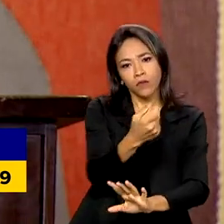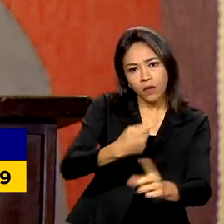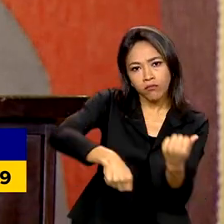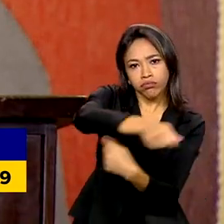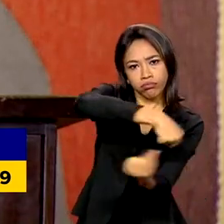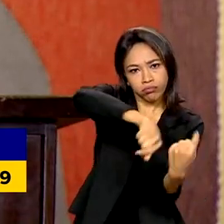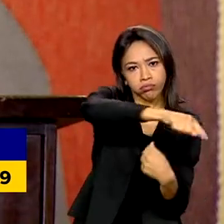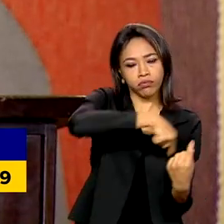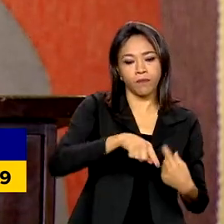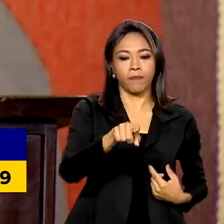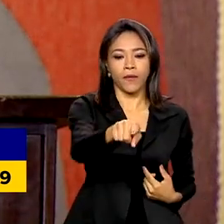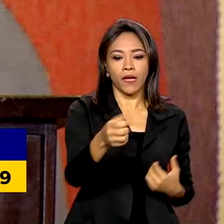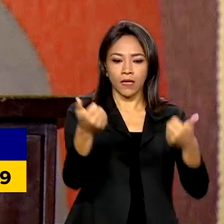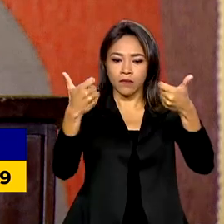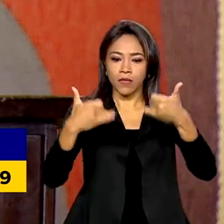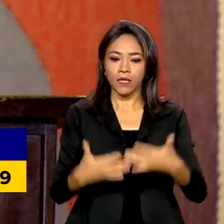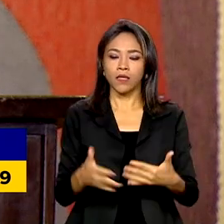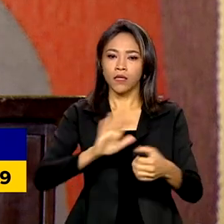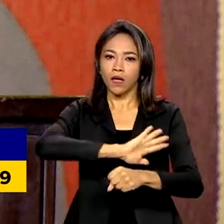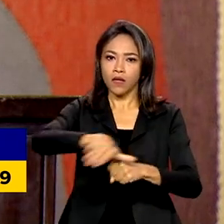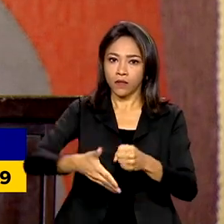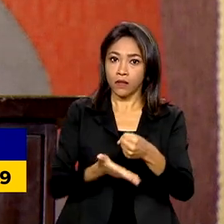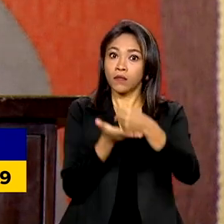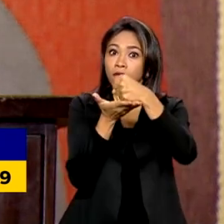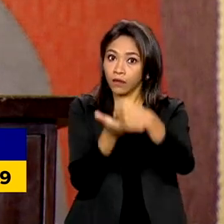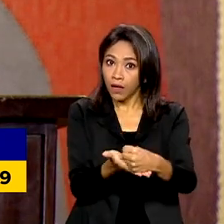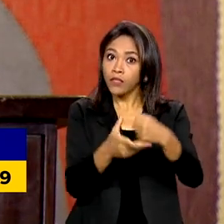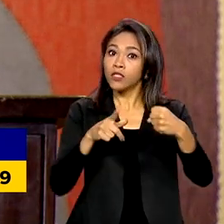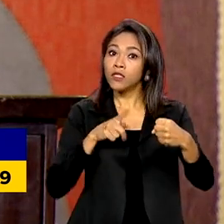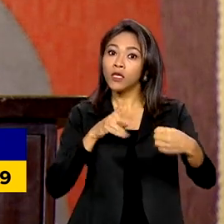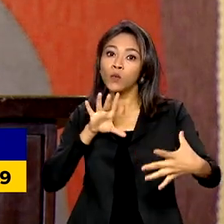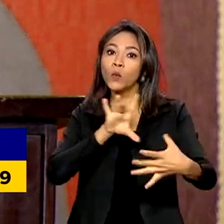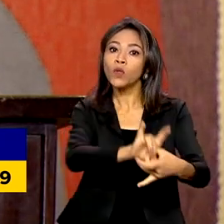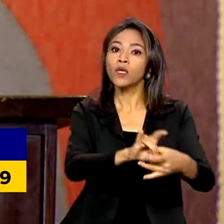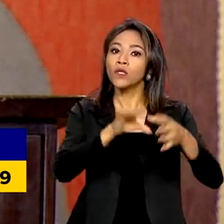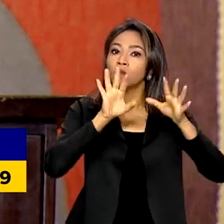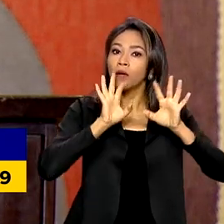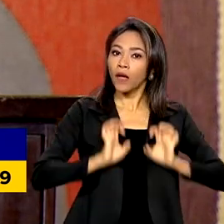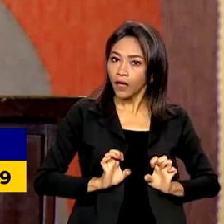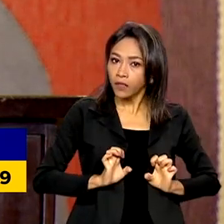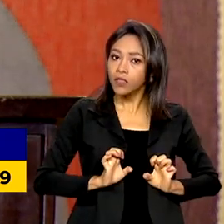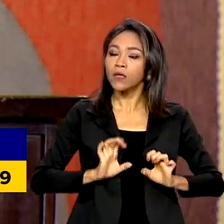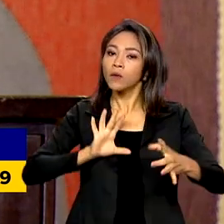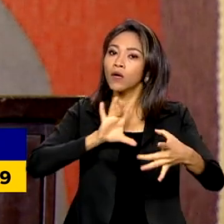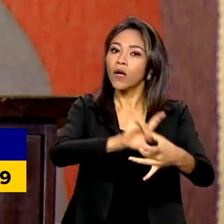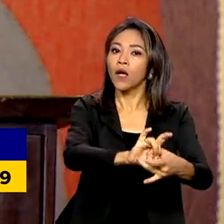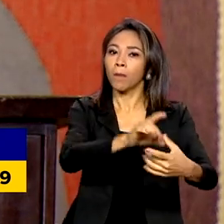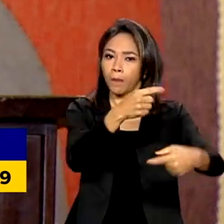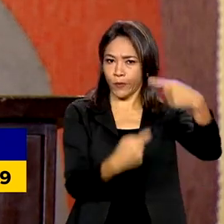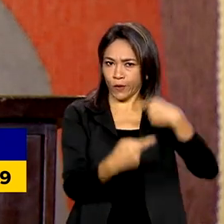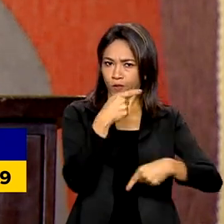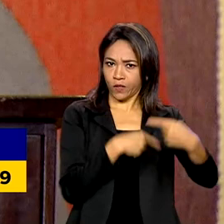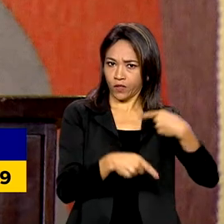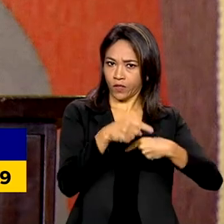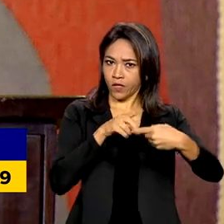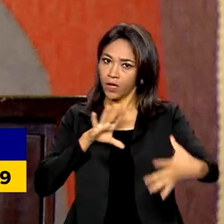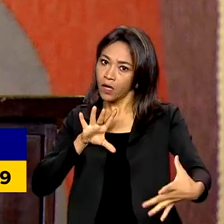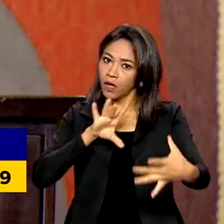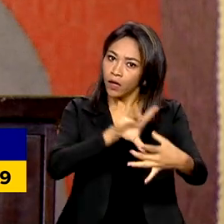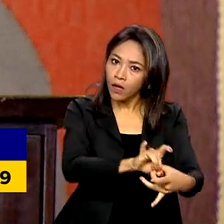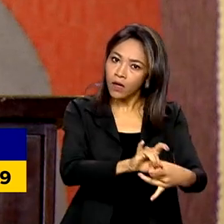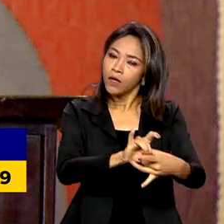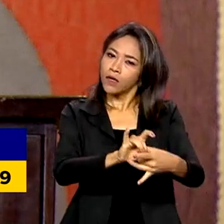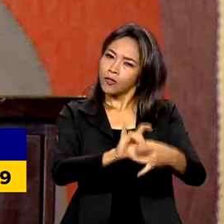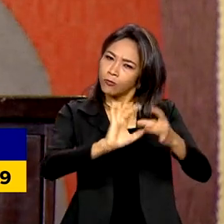sustentabilidade também adquire uma dimensão ética, uma dimensão política, uma dimensão estética.